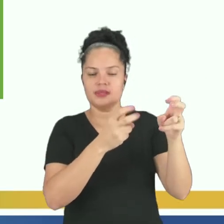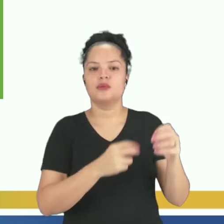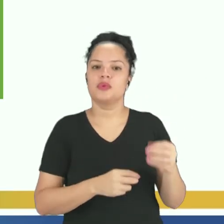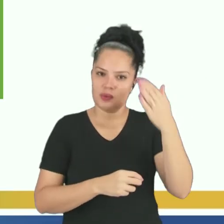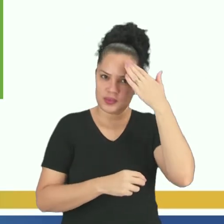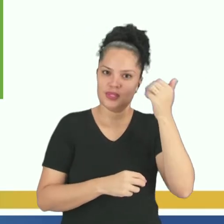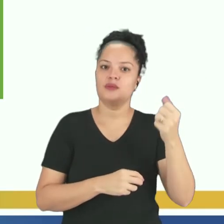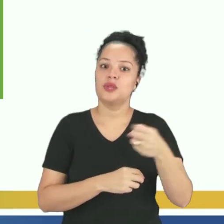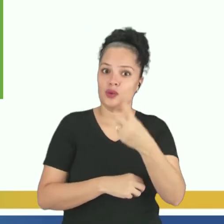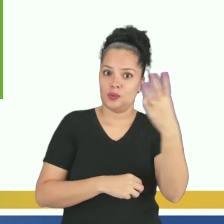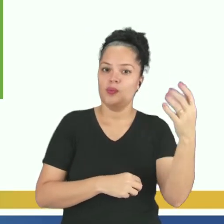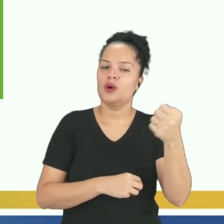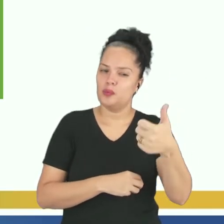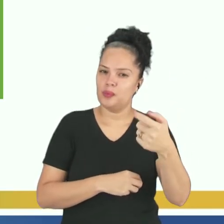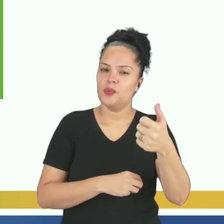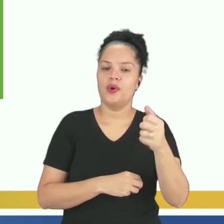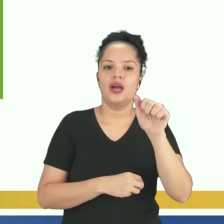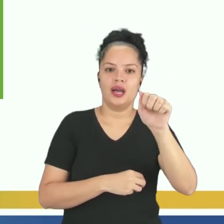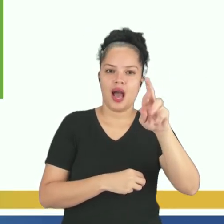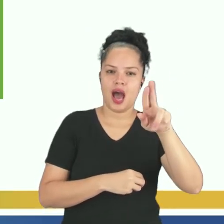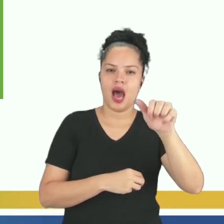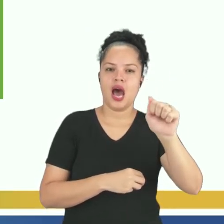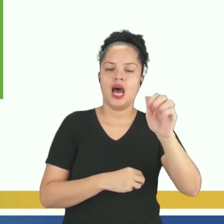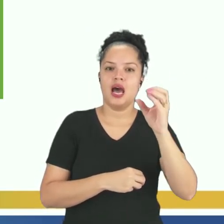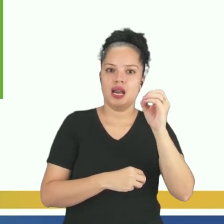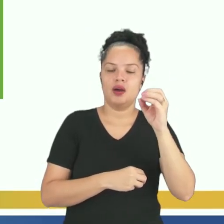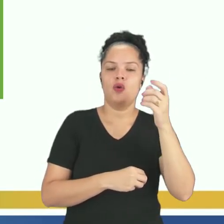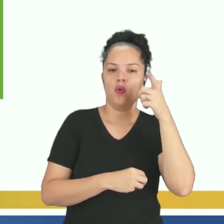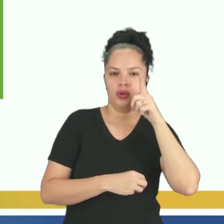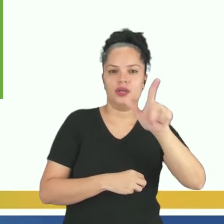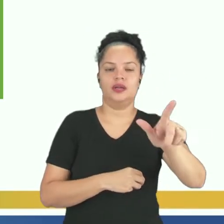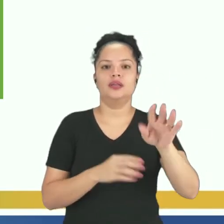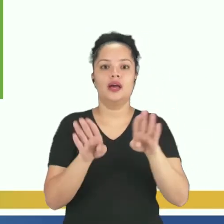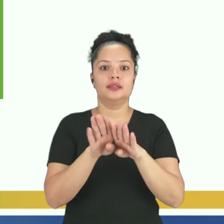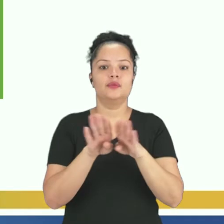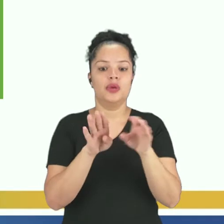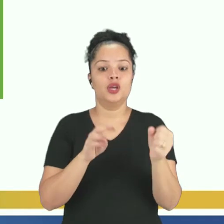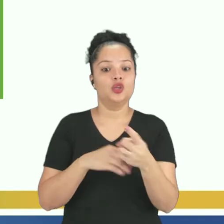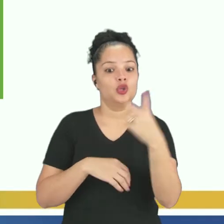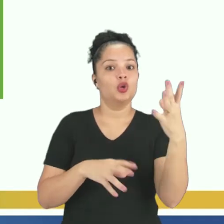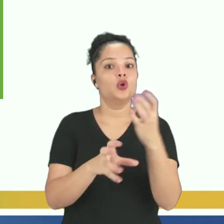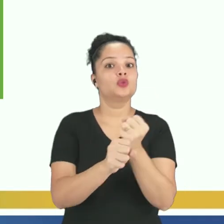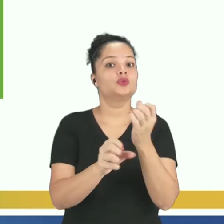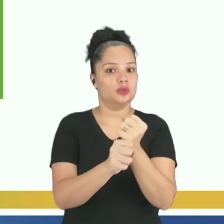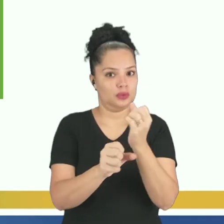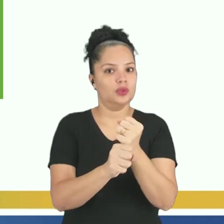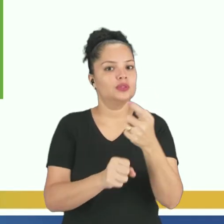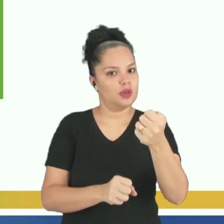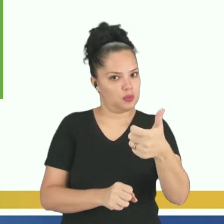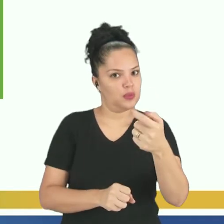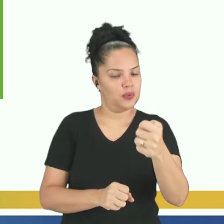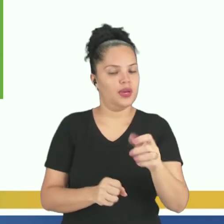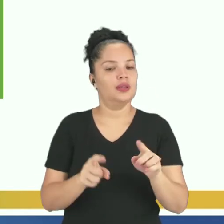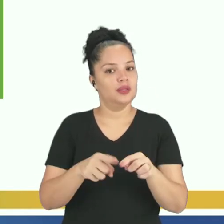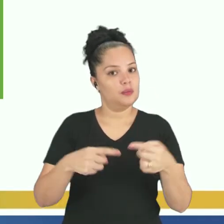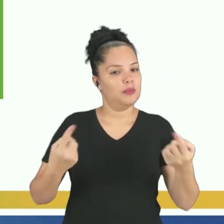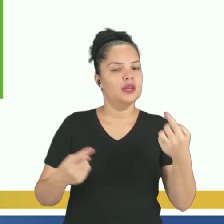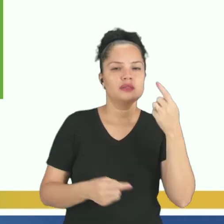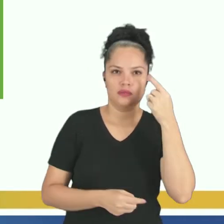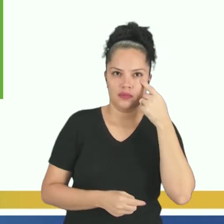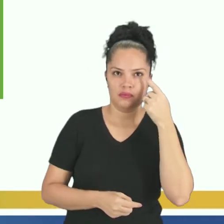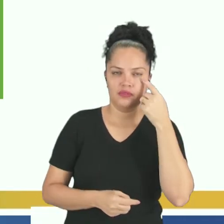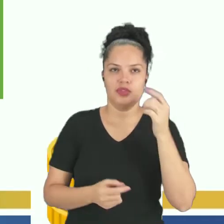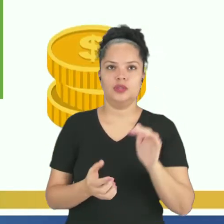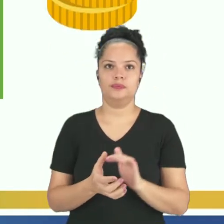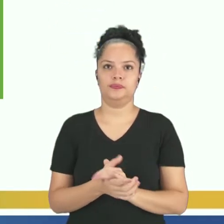quantas moedinhas o Arão recebeu, e qual o total de moedas que haviam no cofre. Mas vamos fazer usando a ideia de divisão em partes iguais.